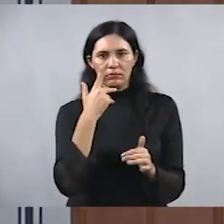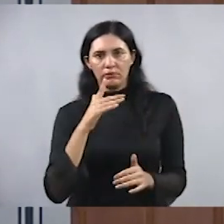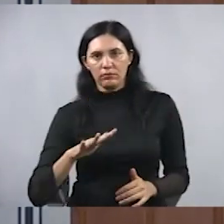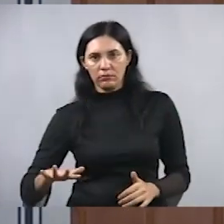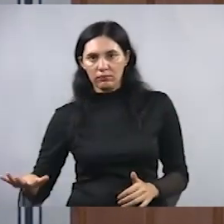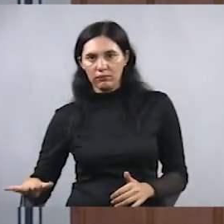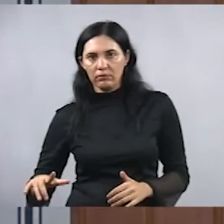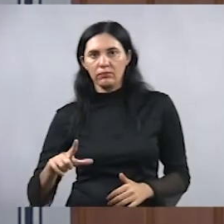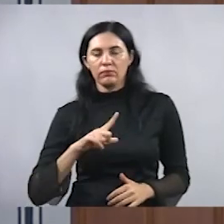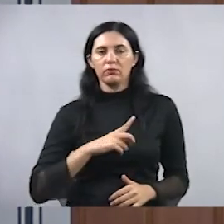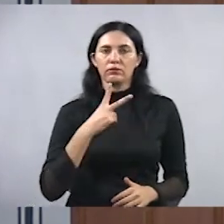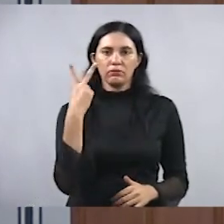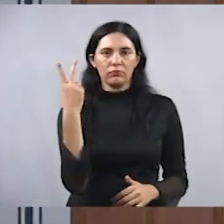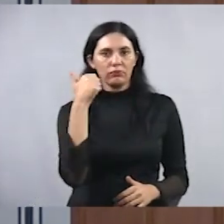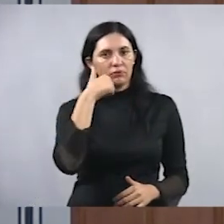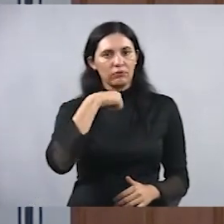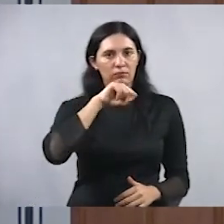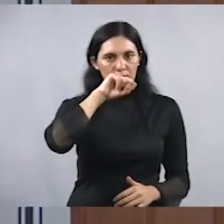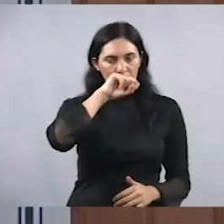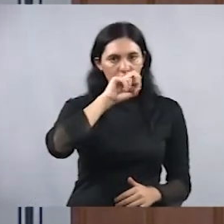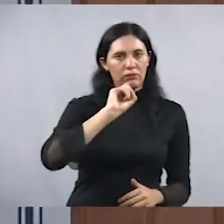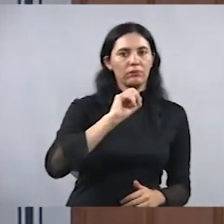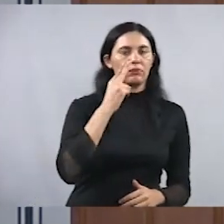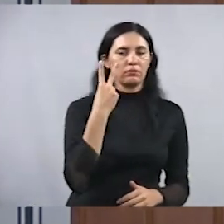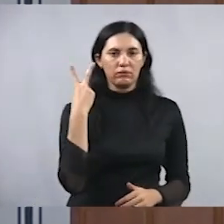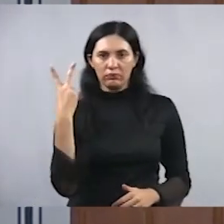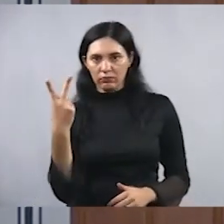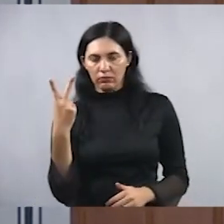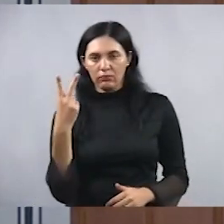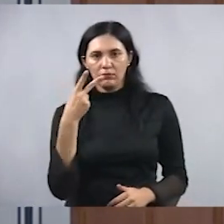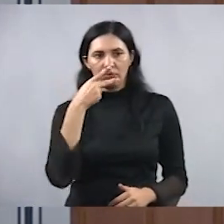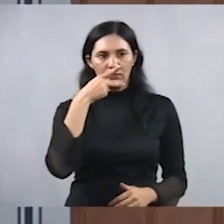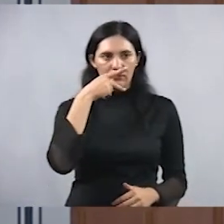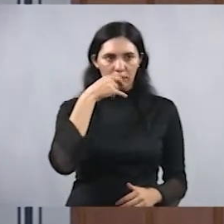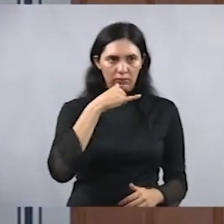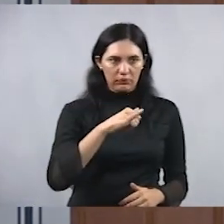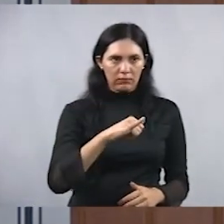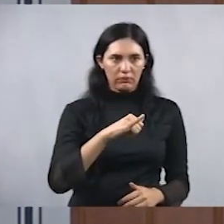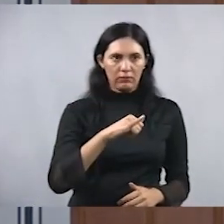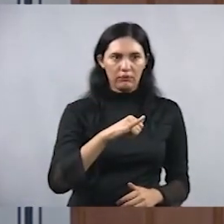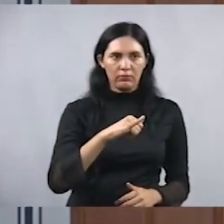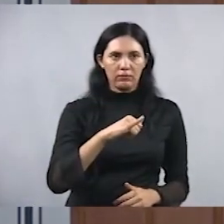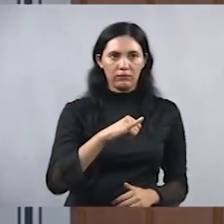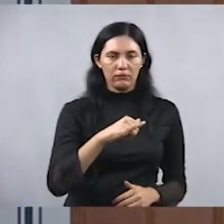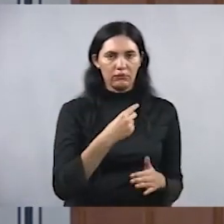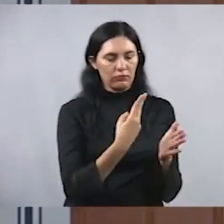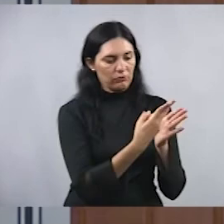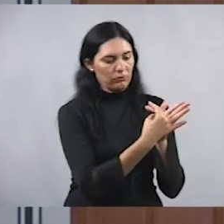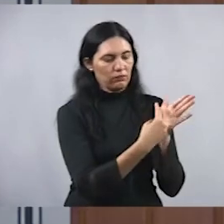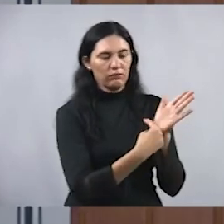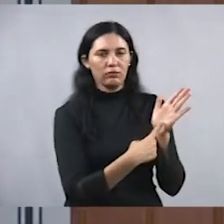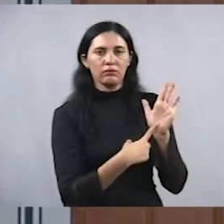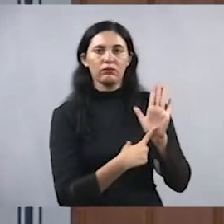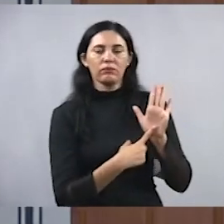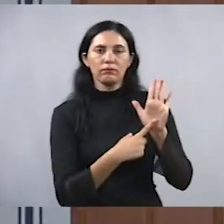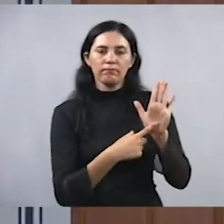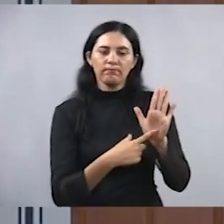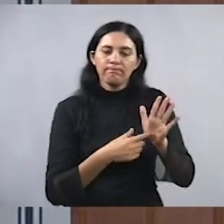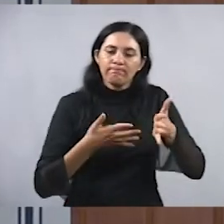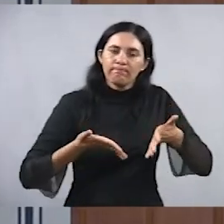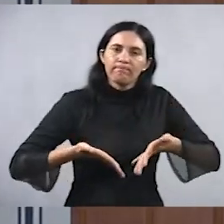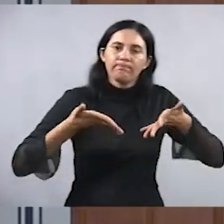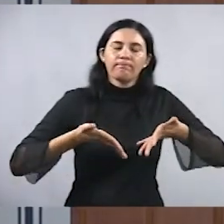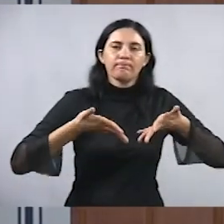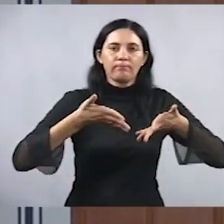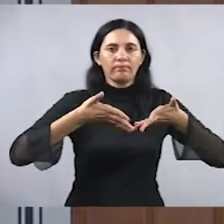mães ou dois pais. E aqui vai a caricatura estimulando